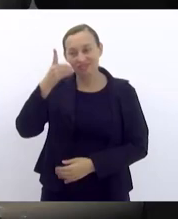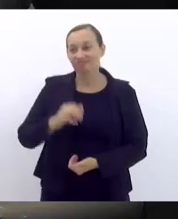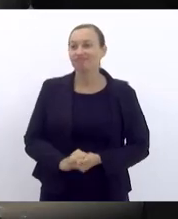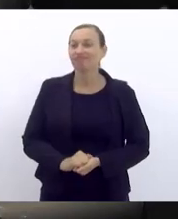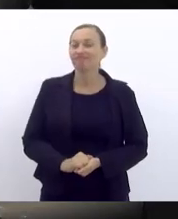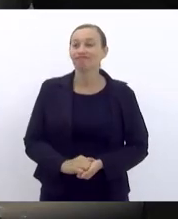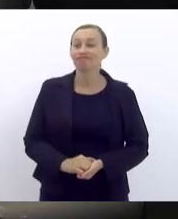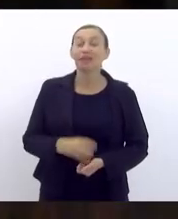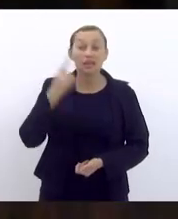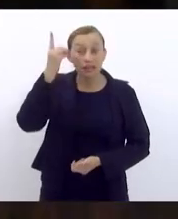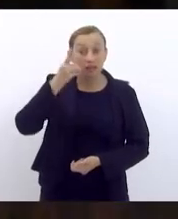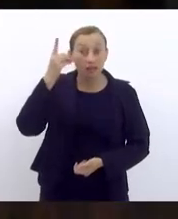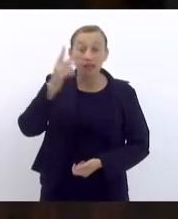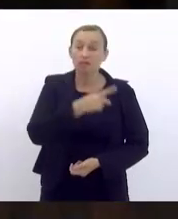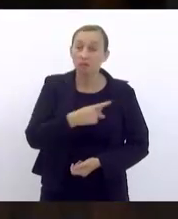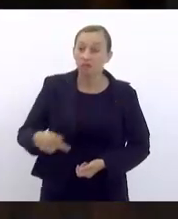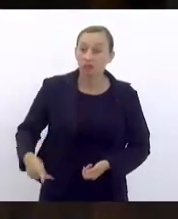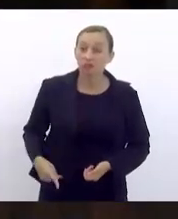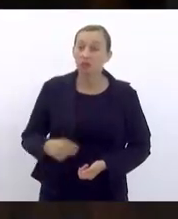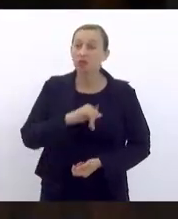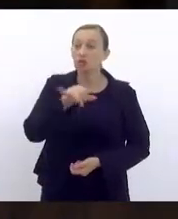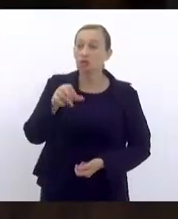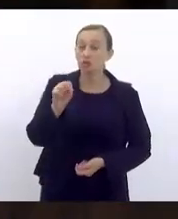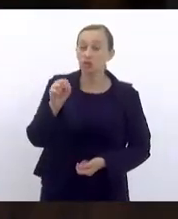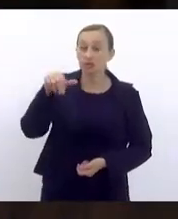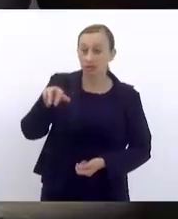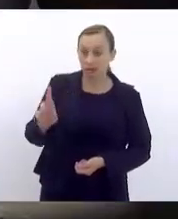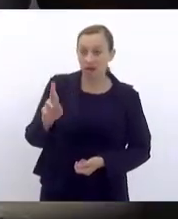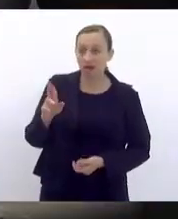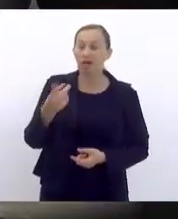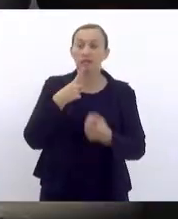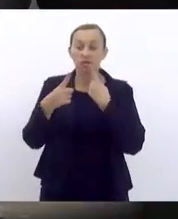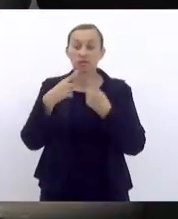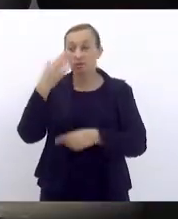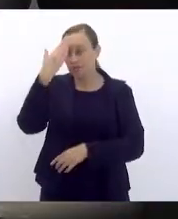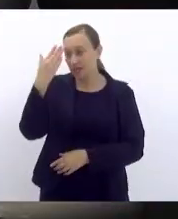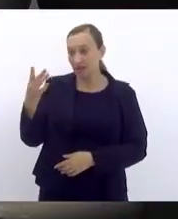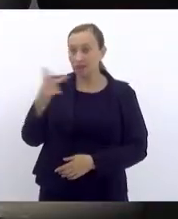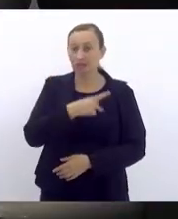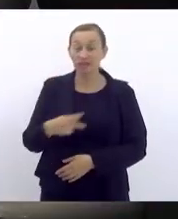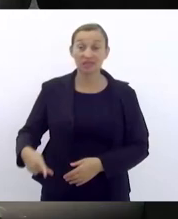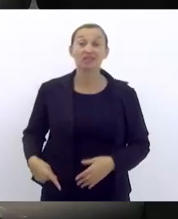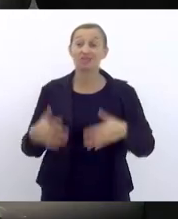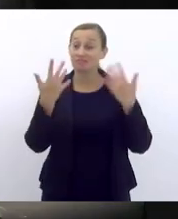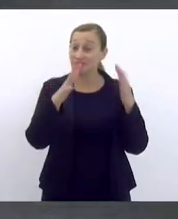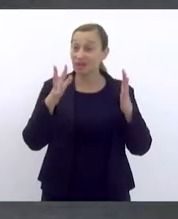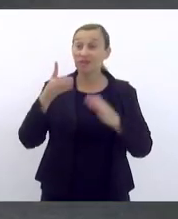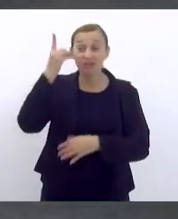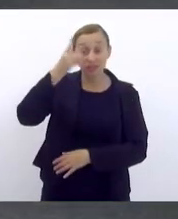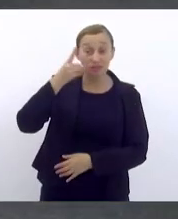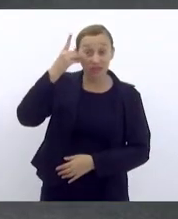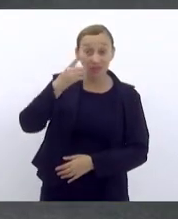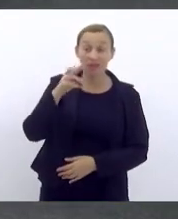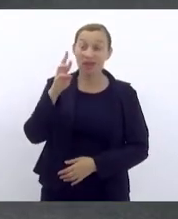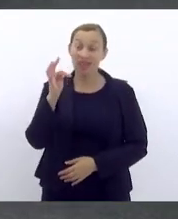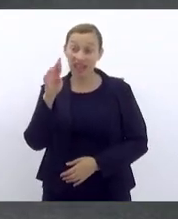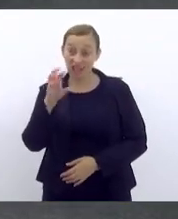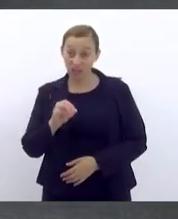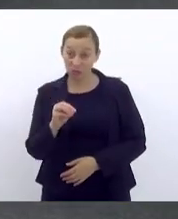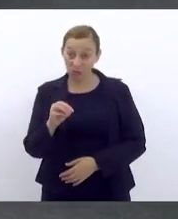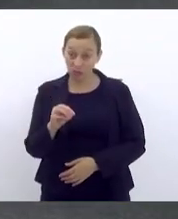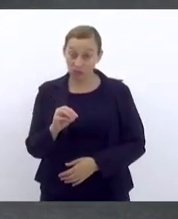Deputado, o professor Josimar para discutir. Obrigado, presidenta. Primeiro, saudar o deputado Renato Machado pela